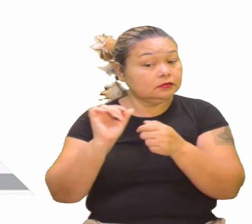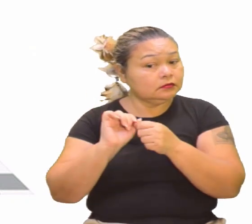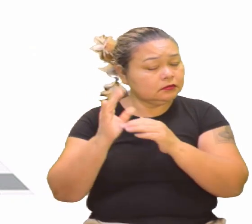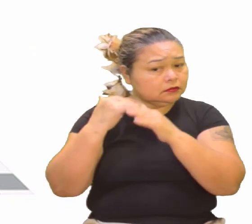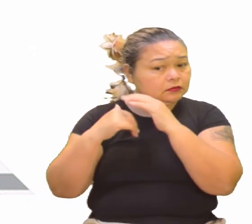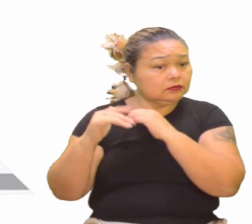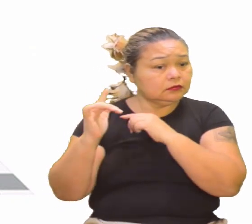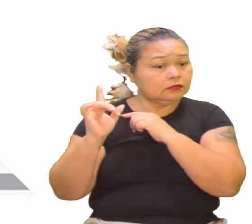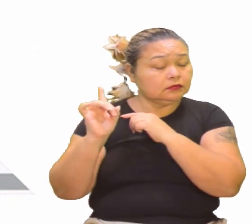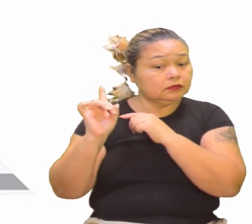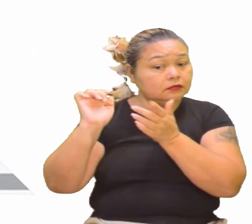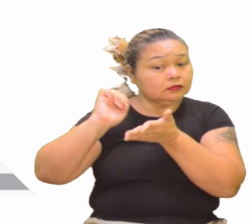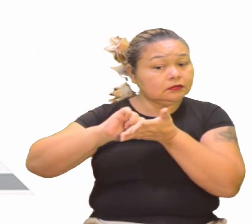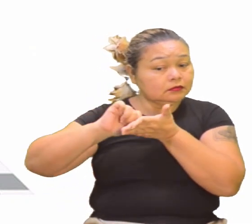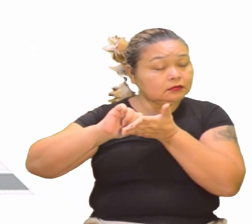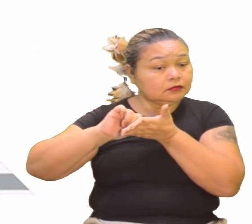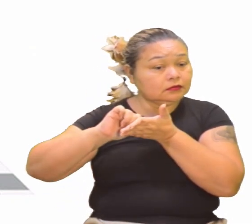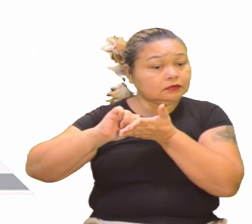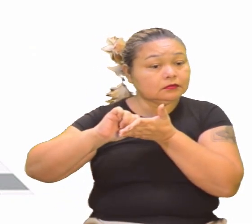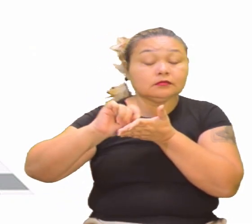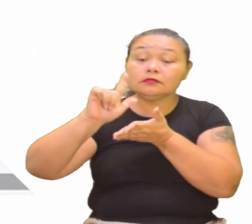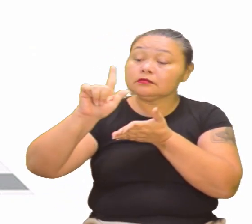uma pincelada.